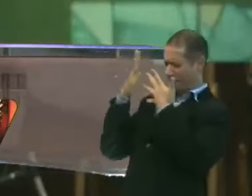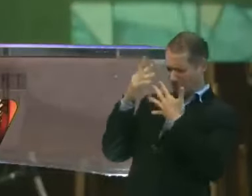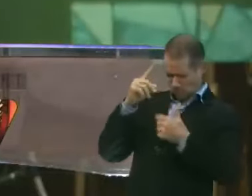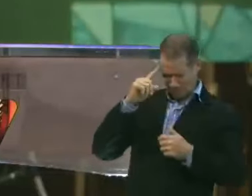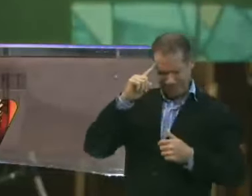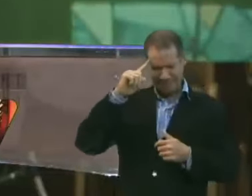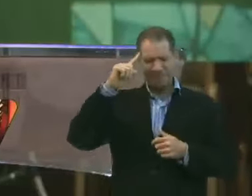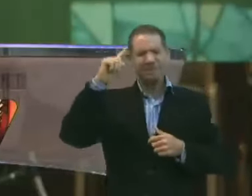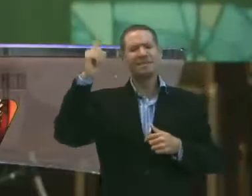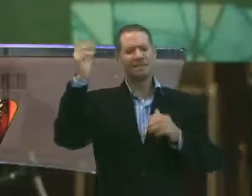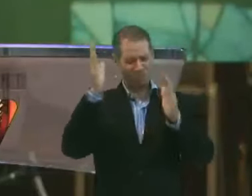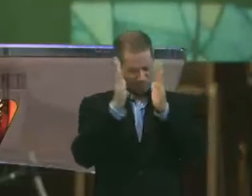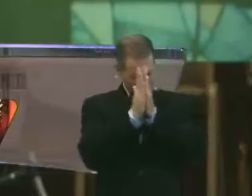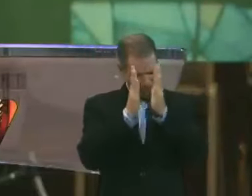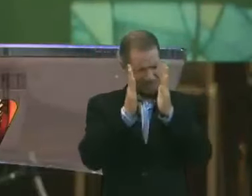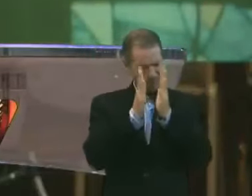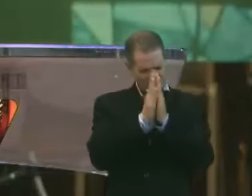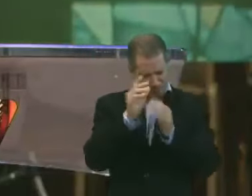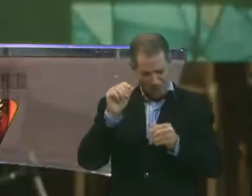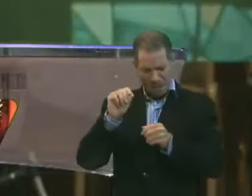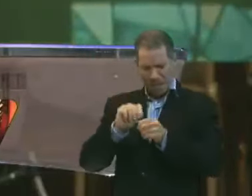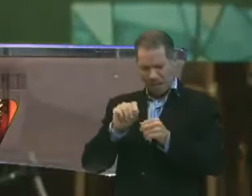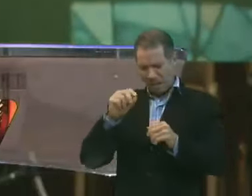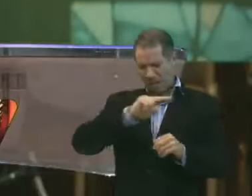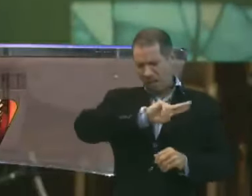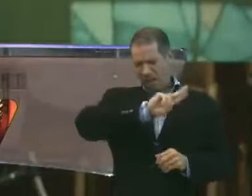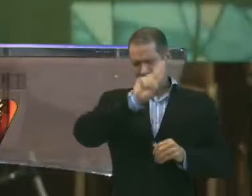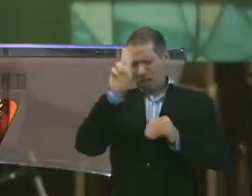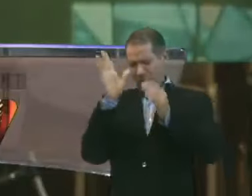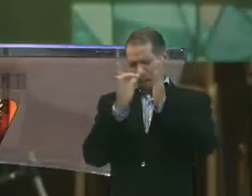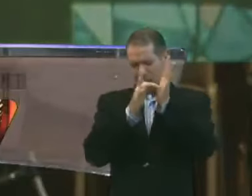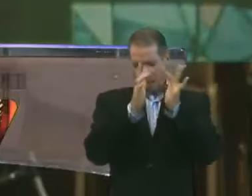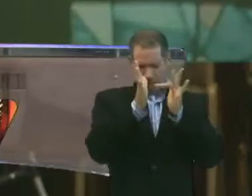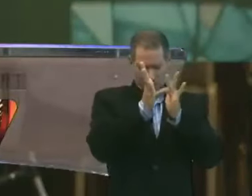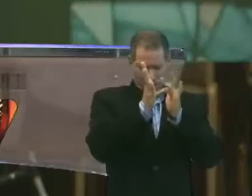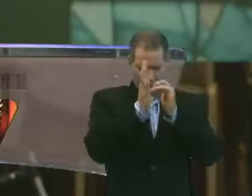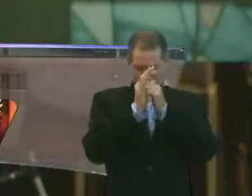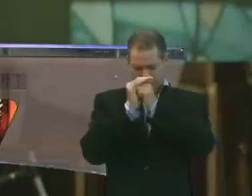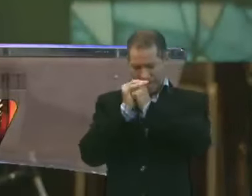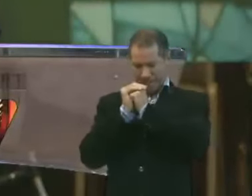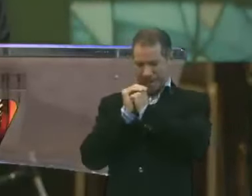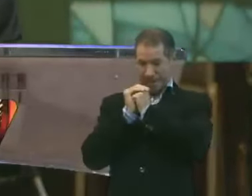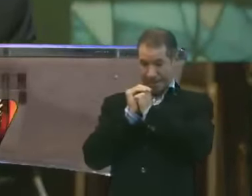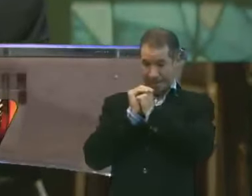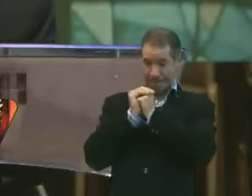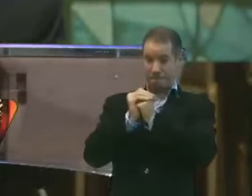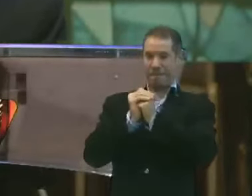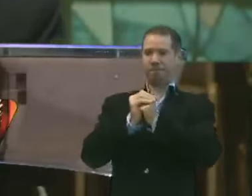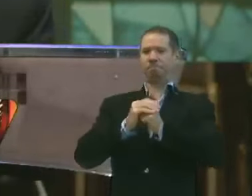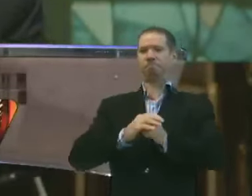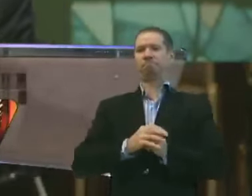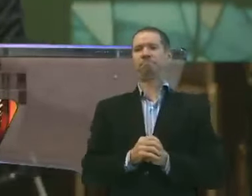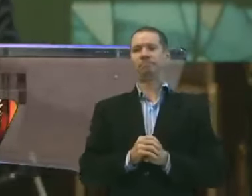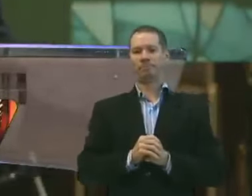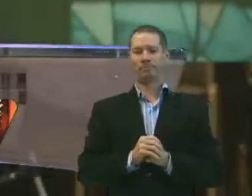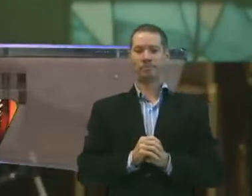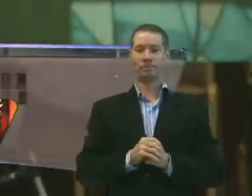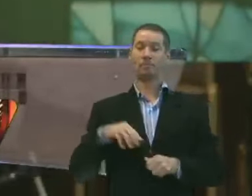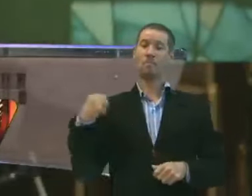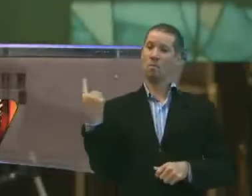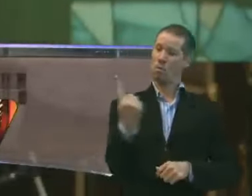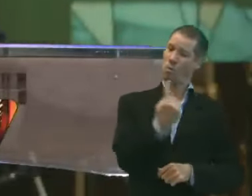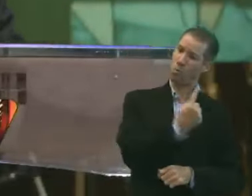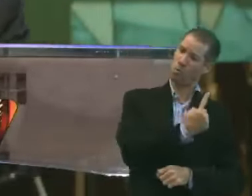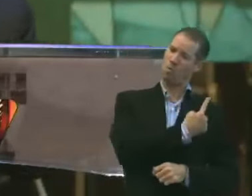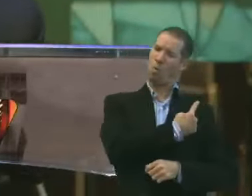dia. É a oração que fazemos em nome de Jesus. Amém e amém. Quando nós